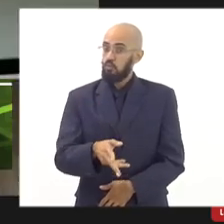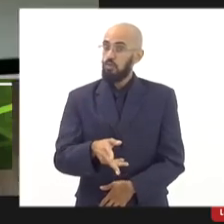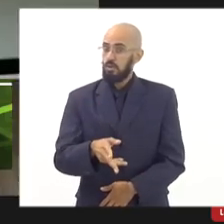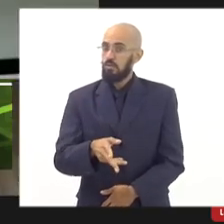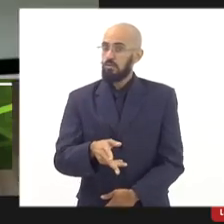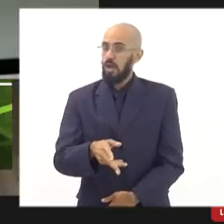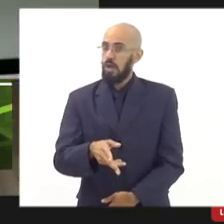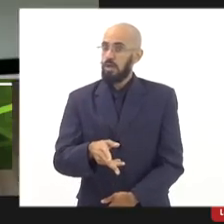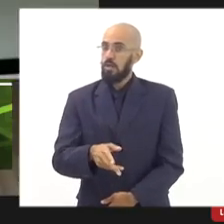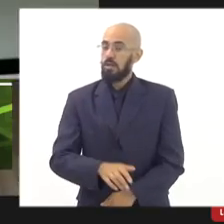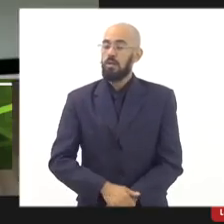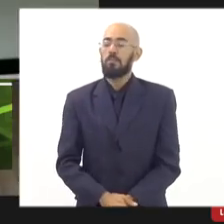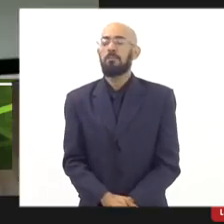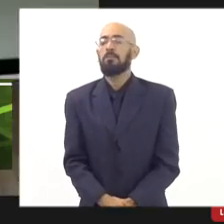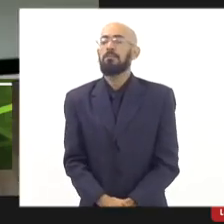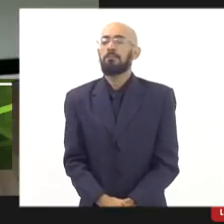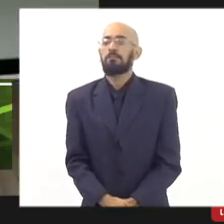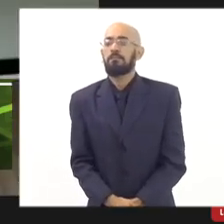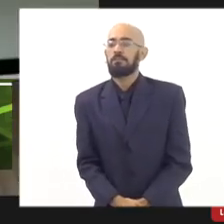isso. E